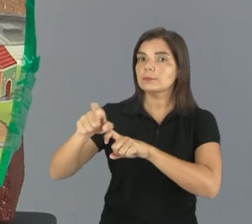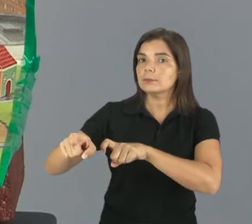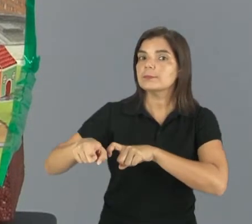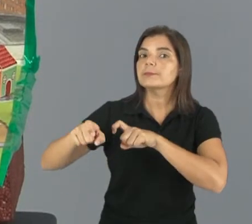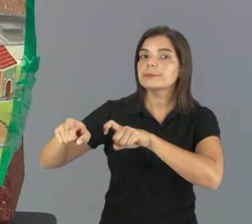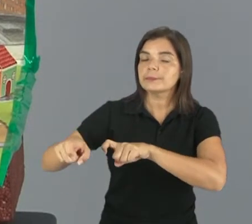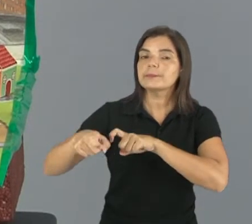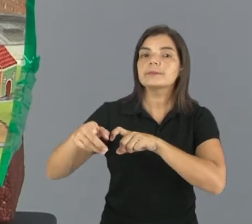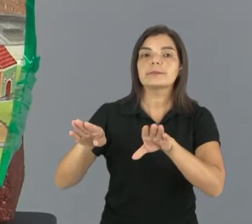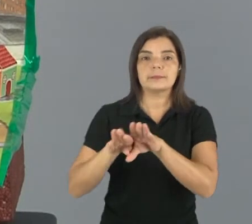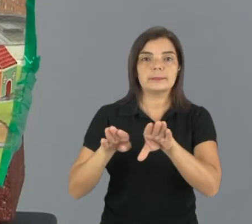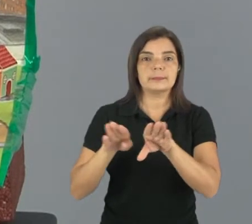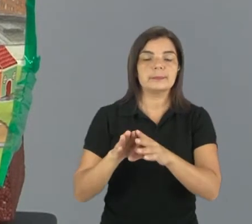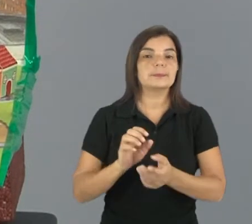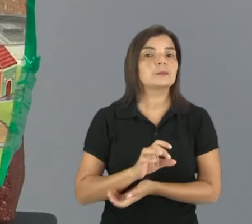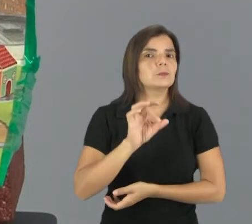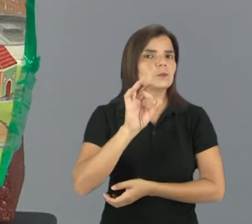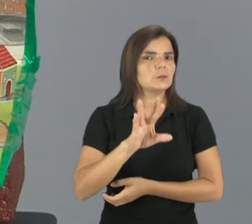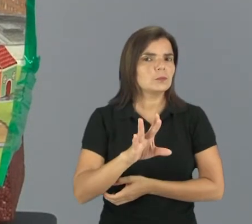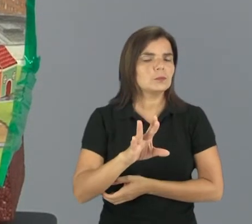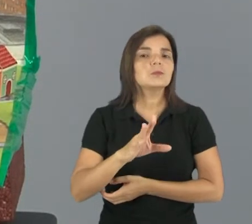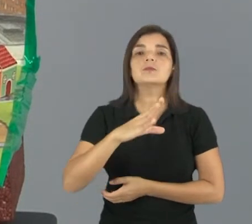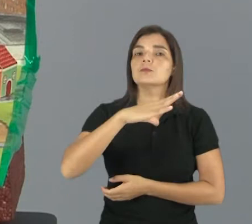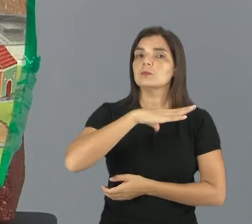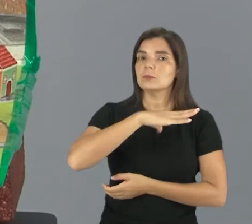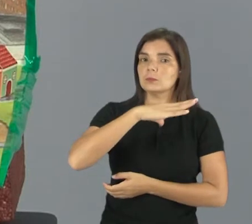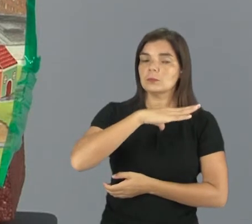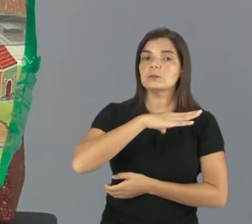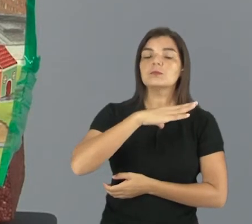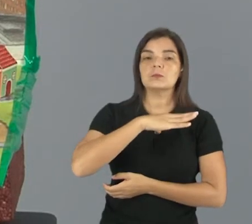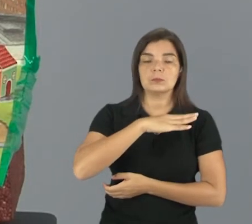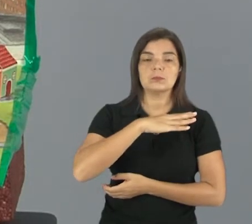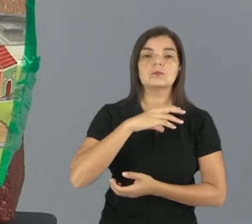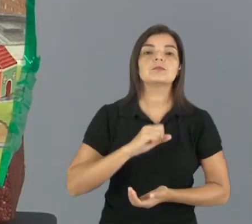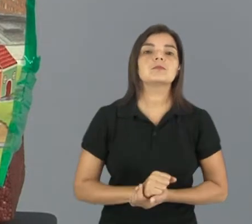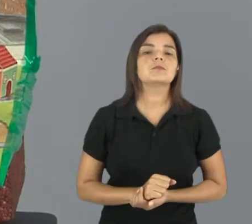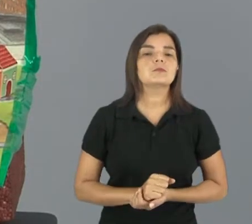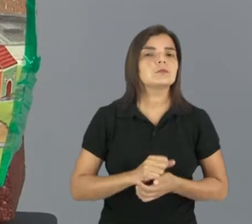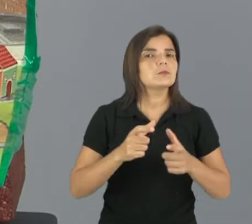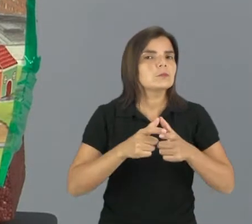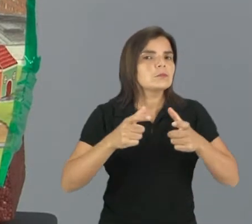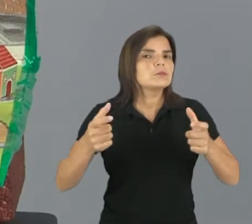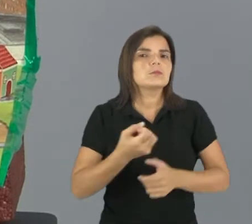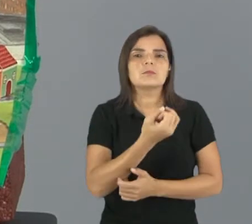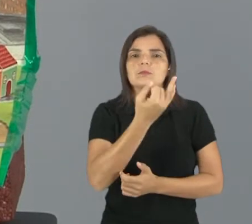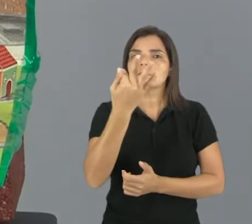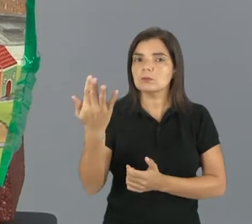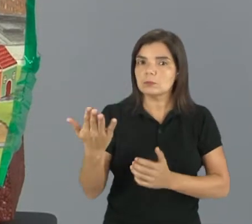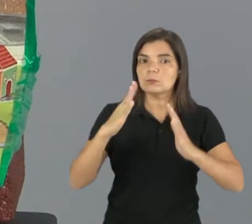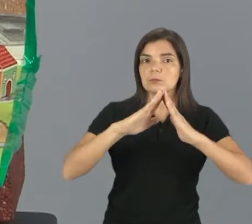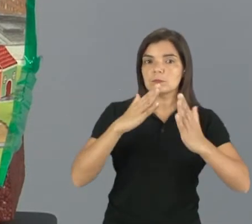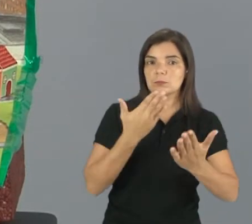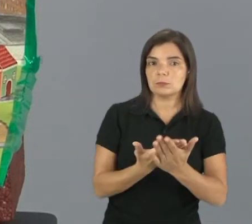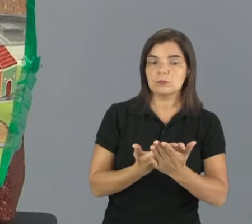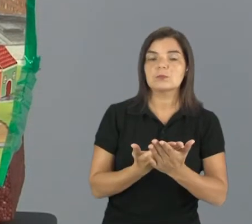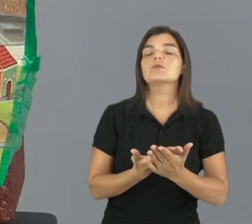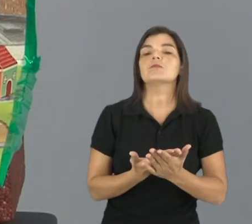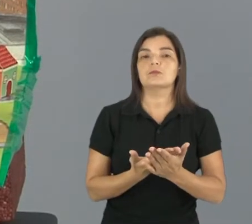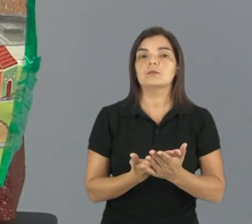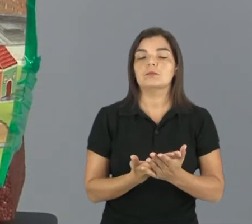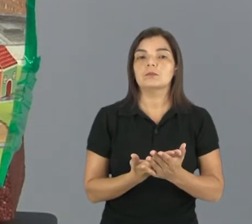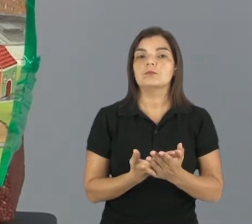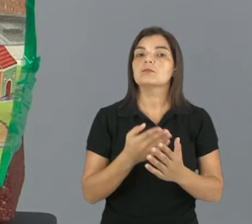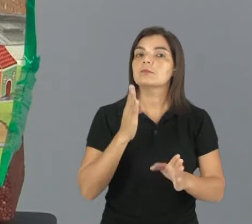rural. Só que na zona urbana, nós temos, né, maiores quantidades de escolas,